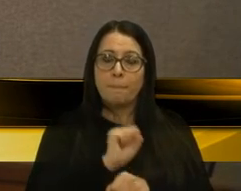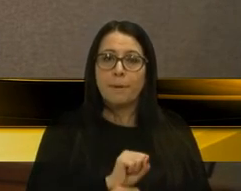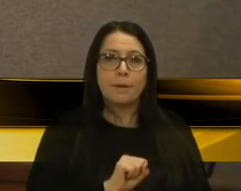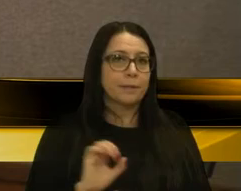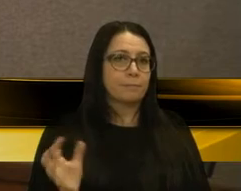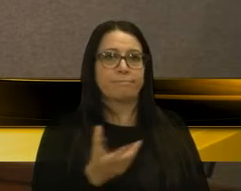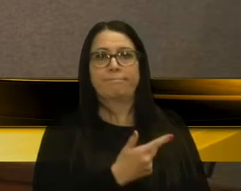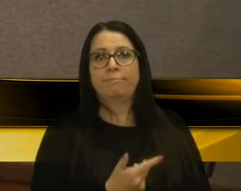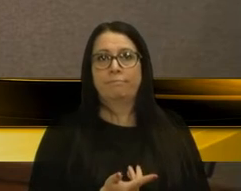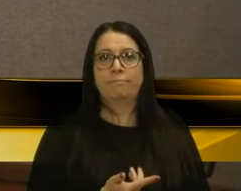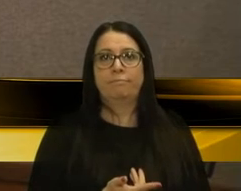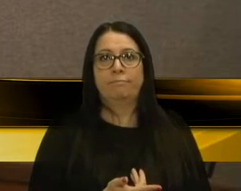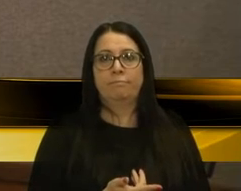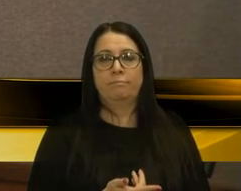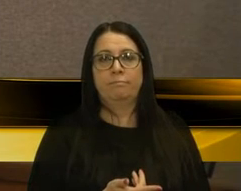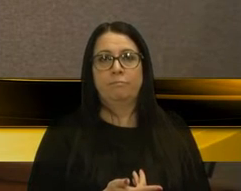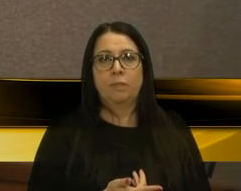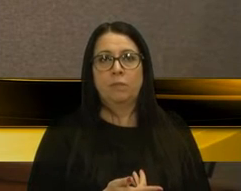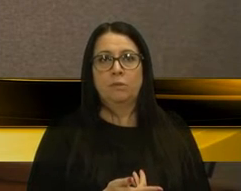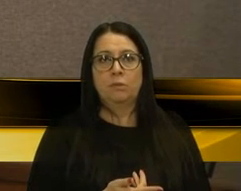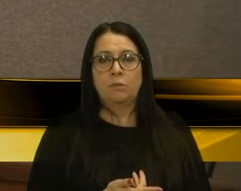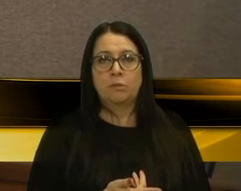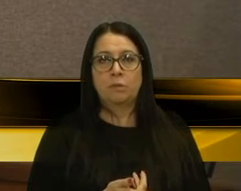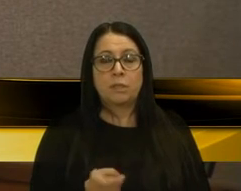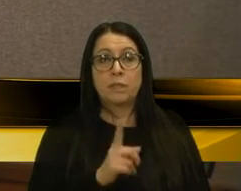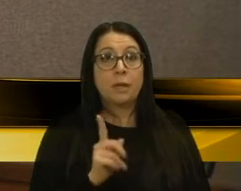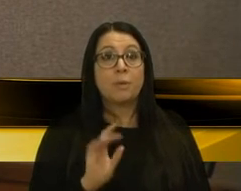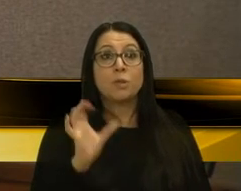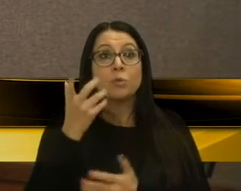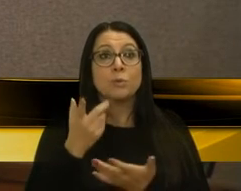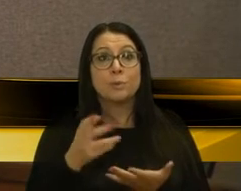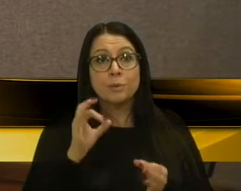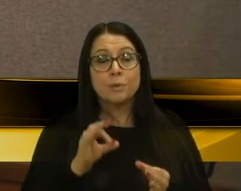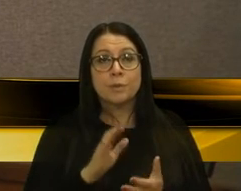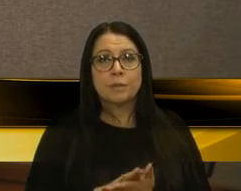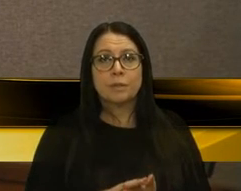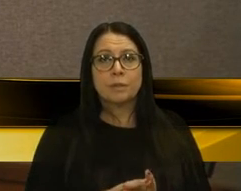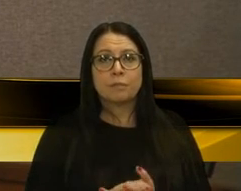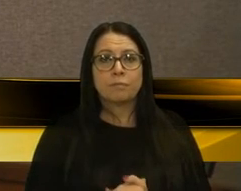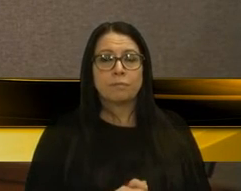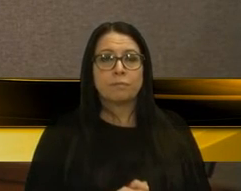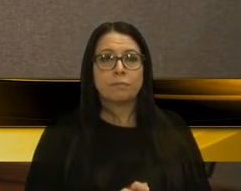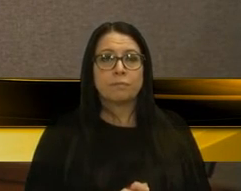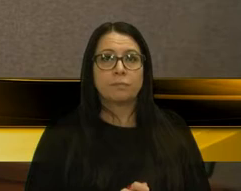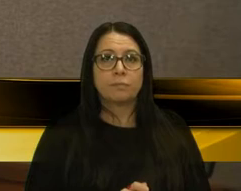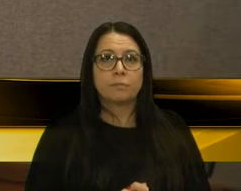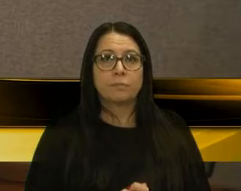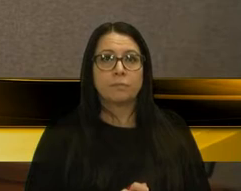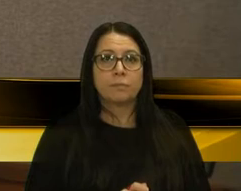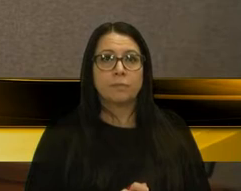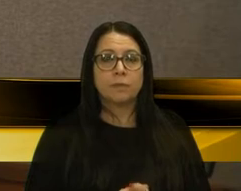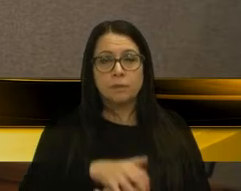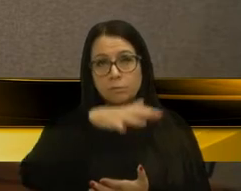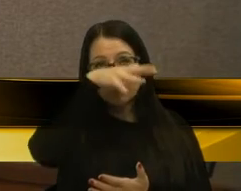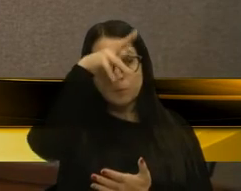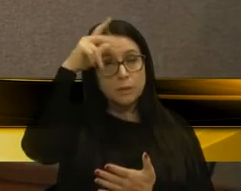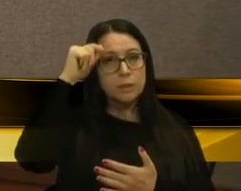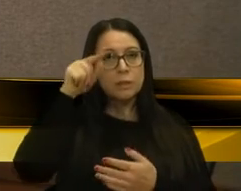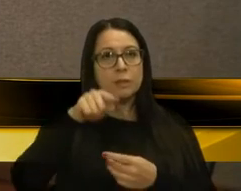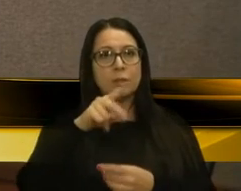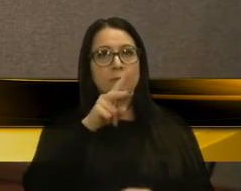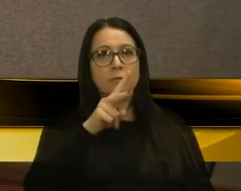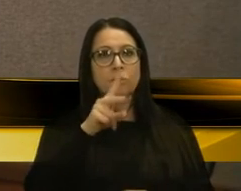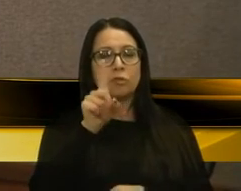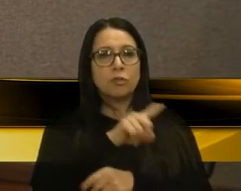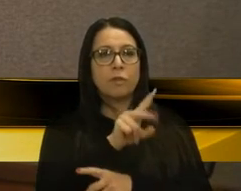sem uma solução por parte da Prefeitura. Dia 24 de junho, uma